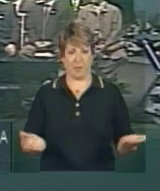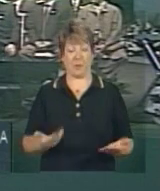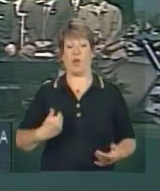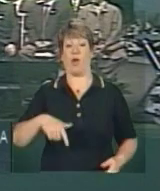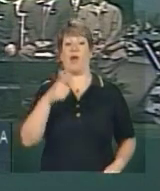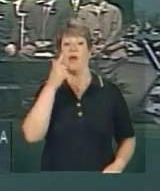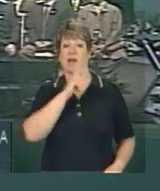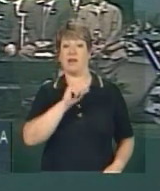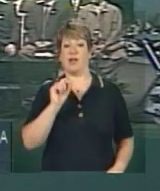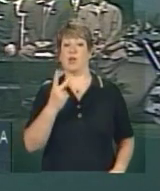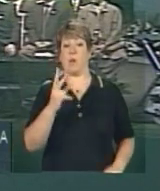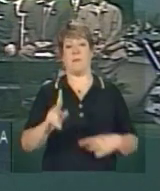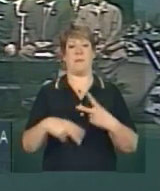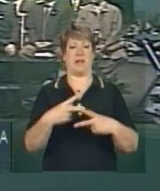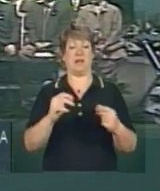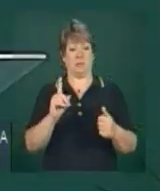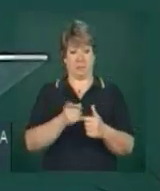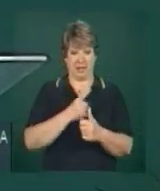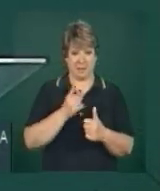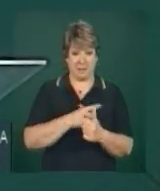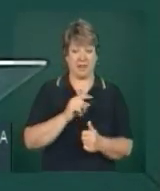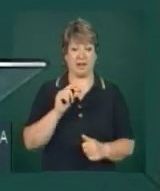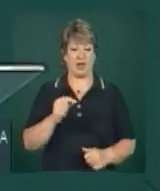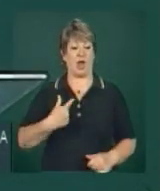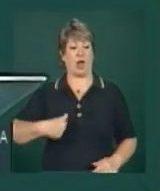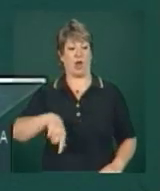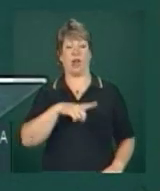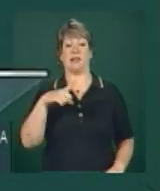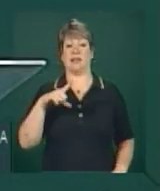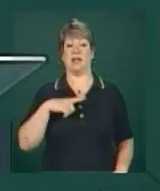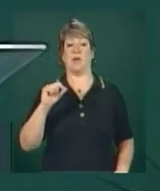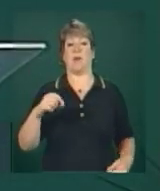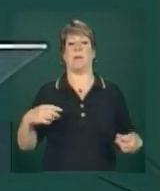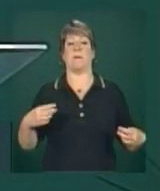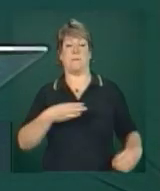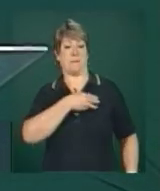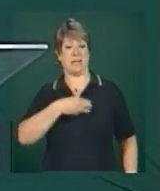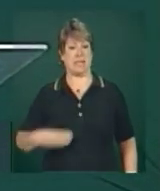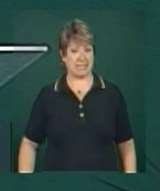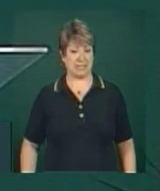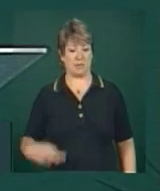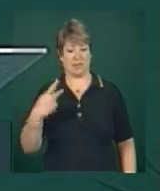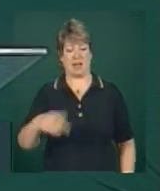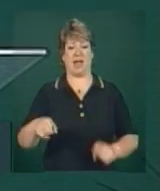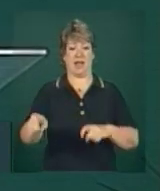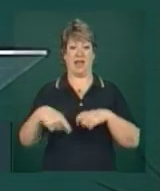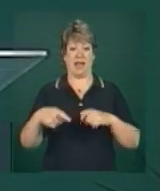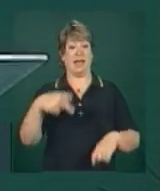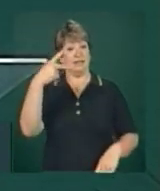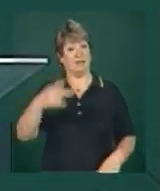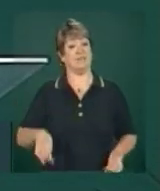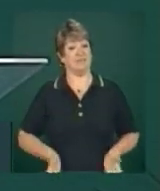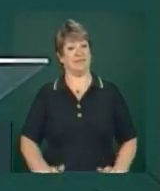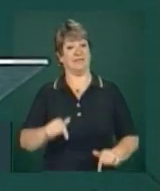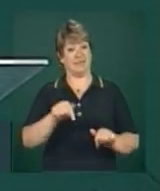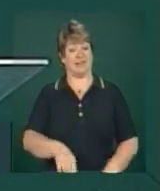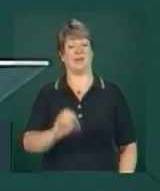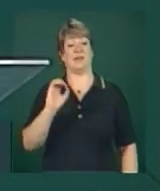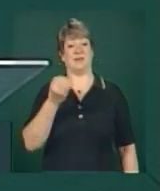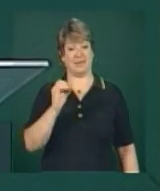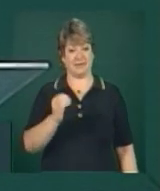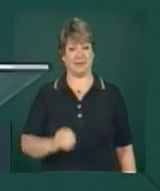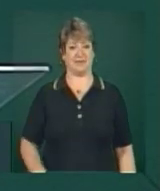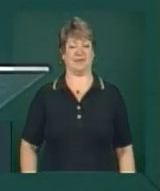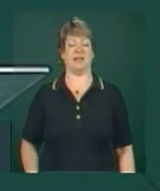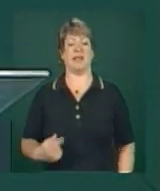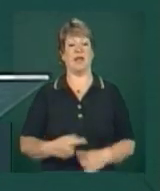Dilma, ao Rio Grande do Sul. O primeiro foi nós termos o ministro da Agricultura, Gaúcho, o ministério mais importante para o Rio Grande do Sul.